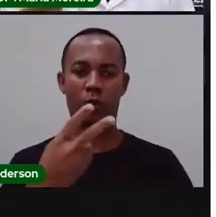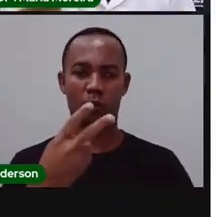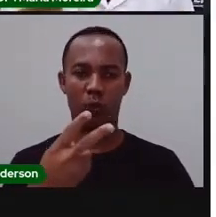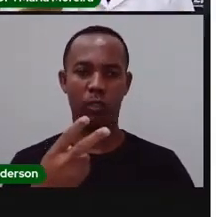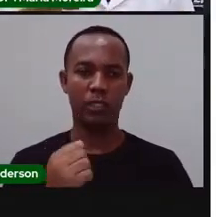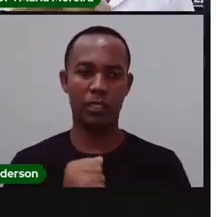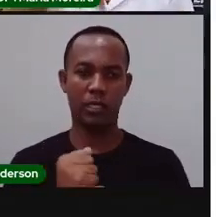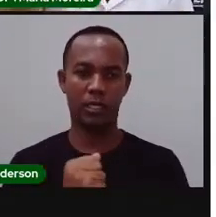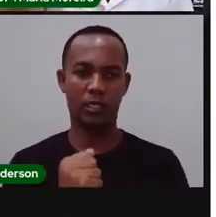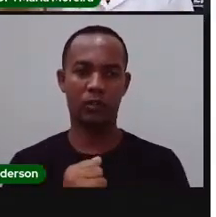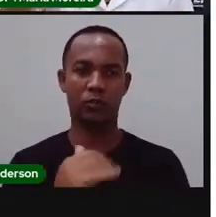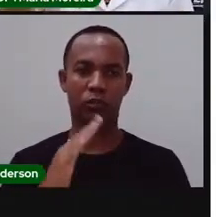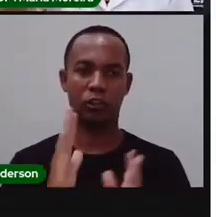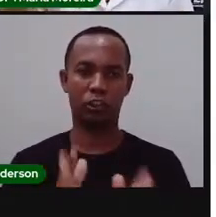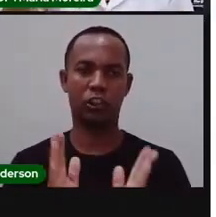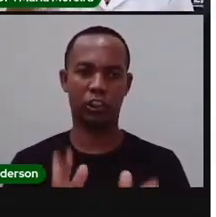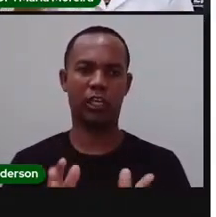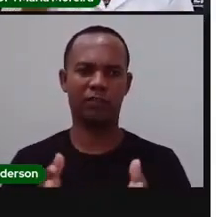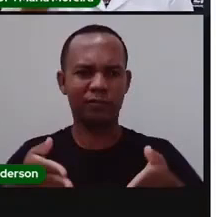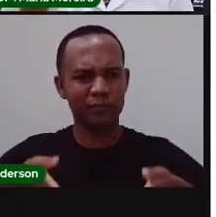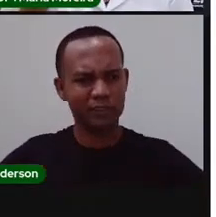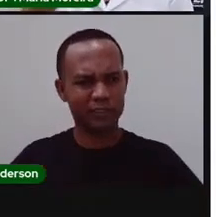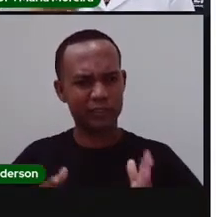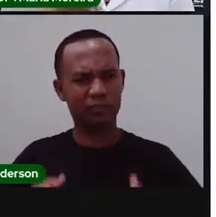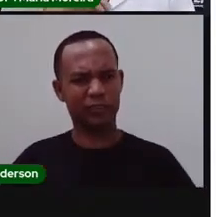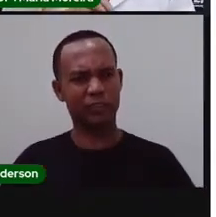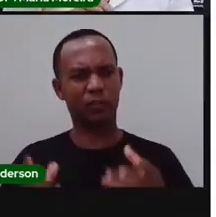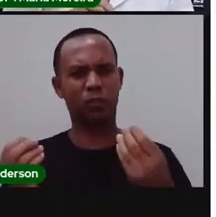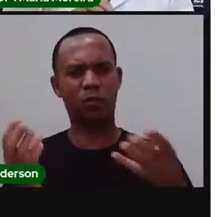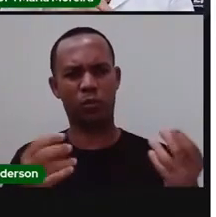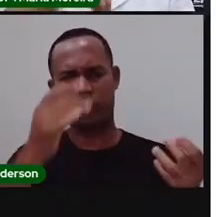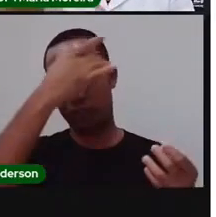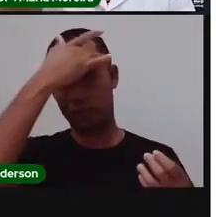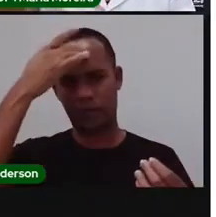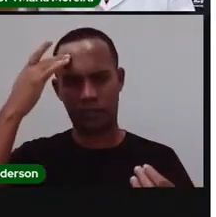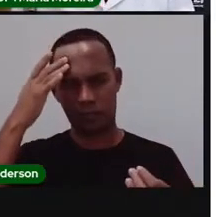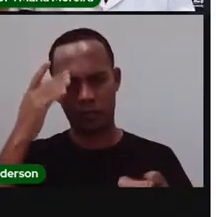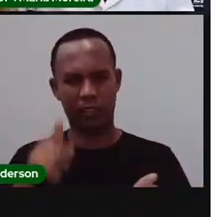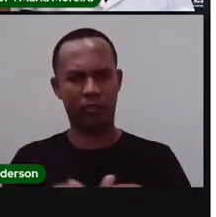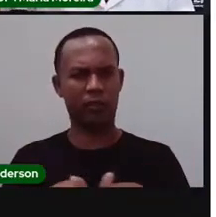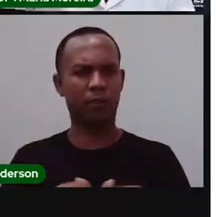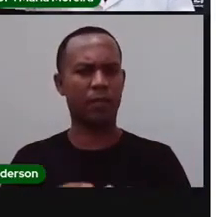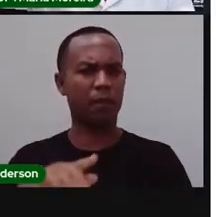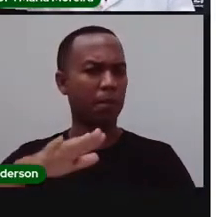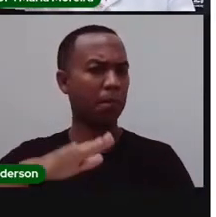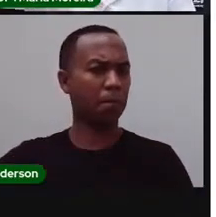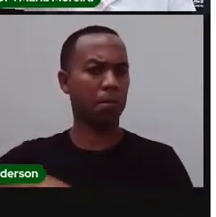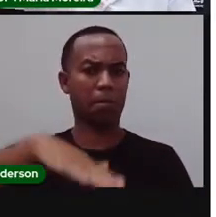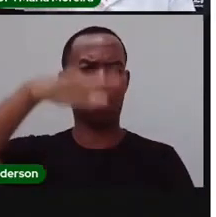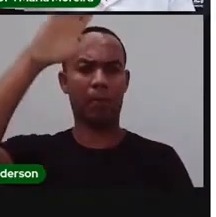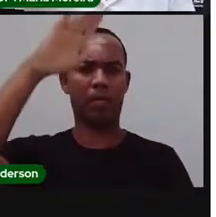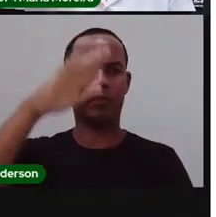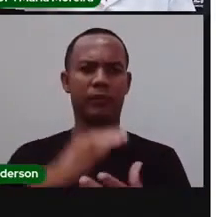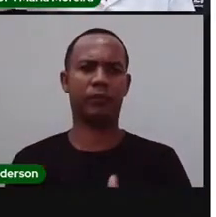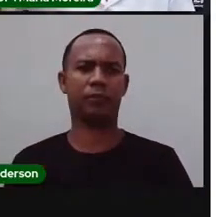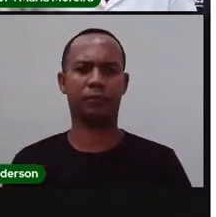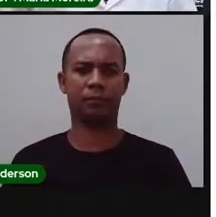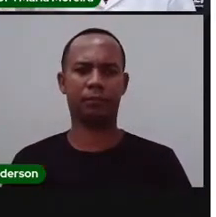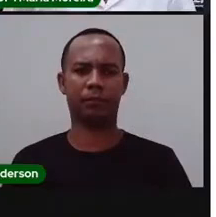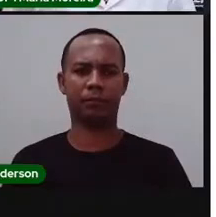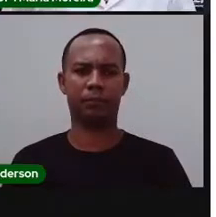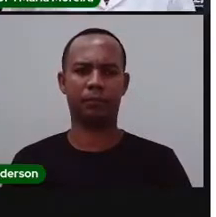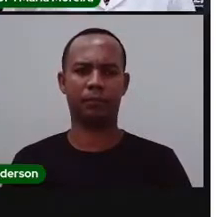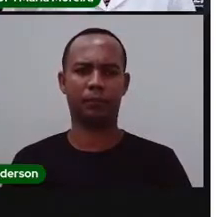Em dois anos, nasceram muitas pessoas. Então, obviamente, que esse número pode ter crescido um pouco,